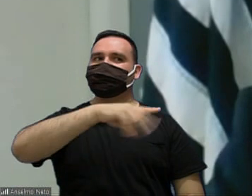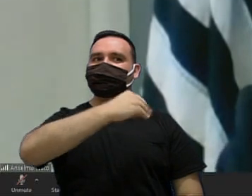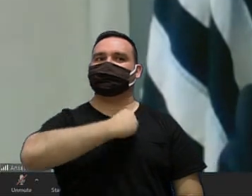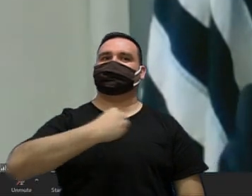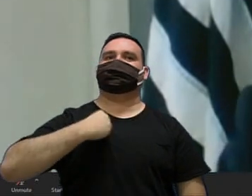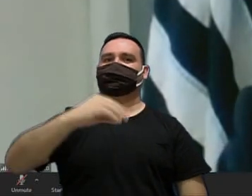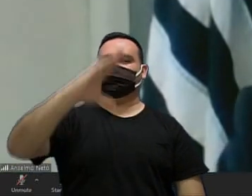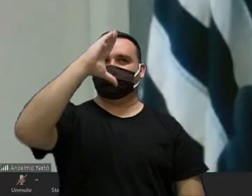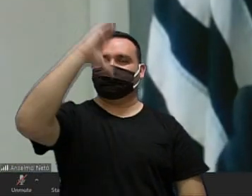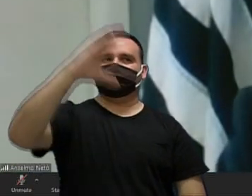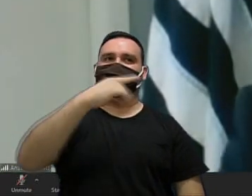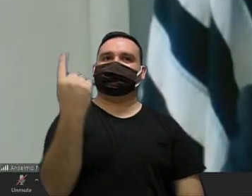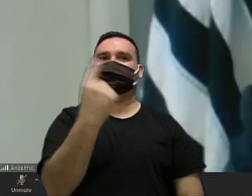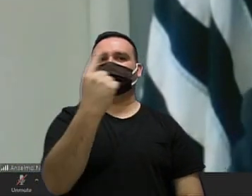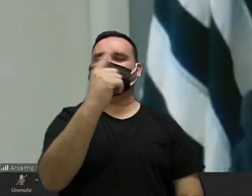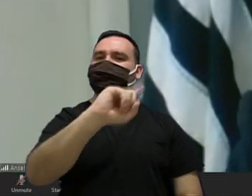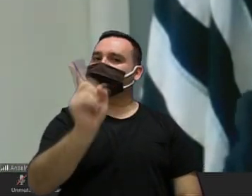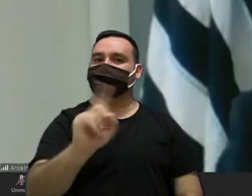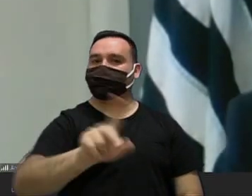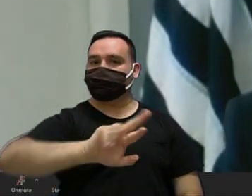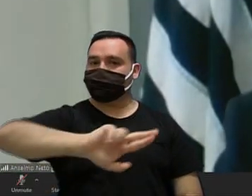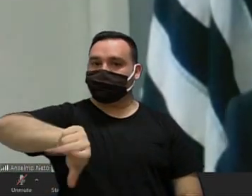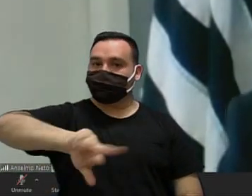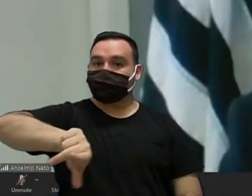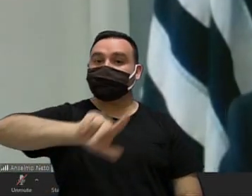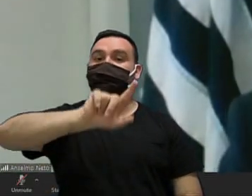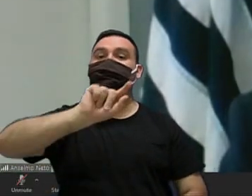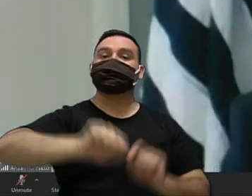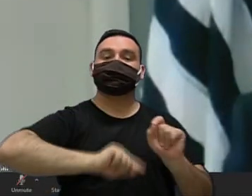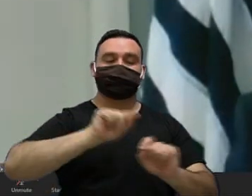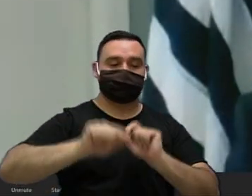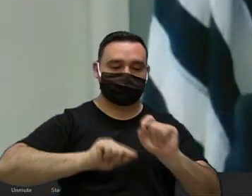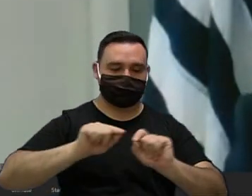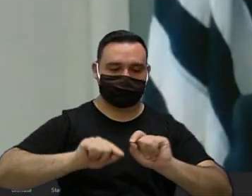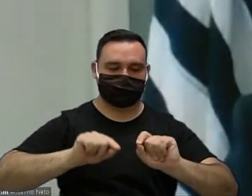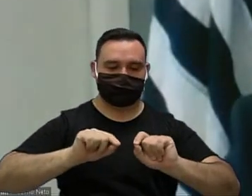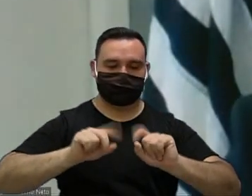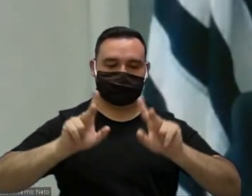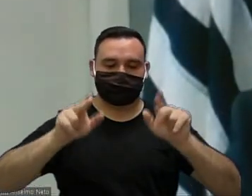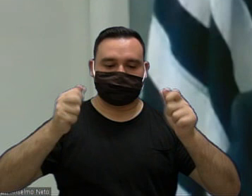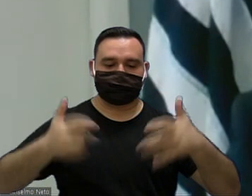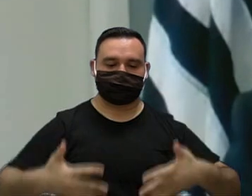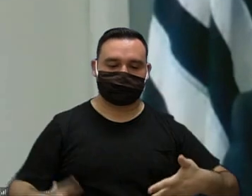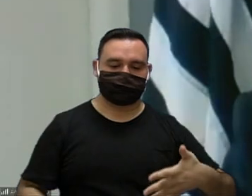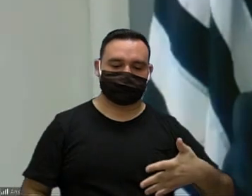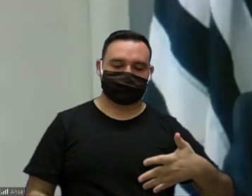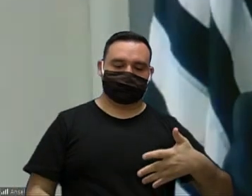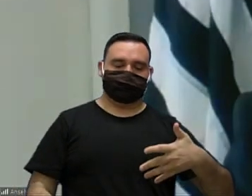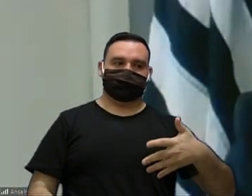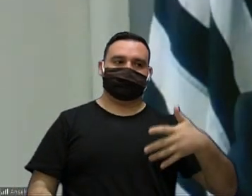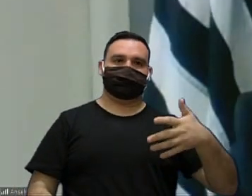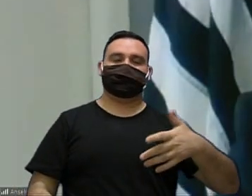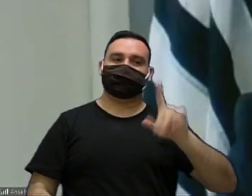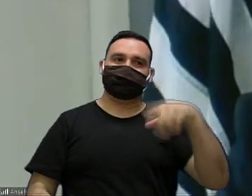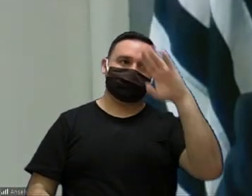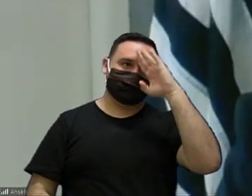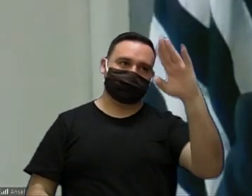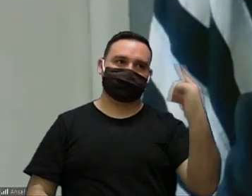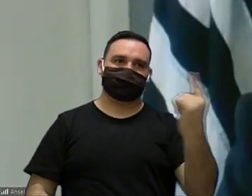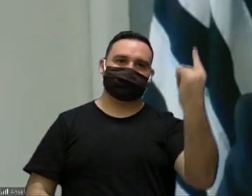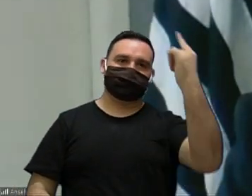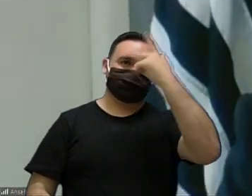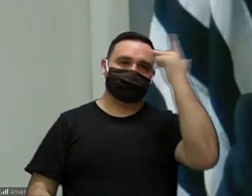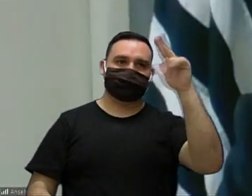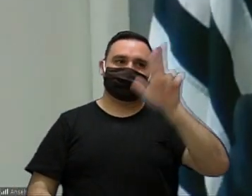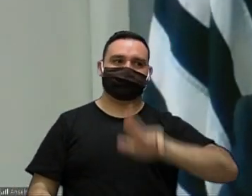consultas passadas na frente dos demais enfermidades porque aqui o parágrafo único fala atendimento preferencial consiste no direito